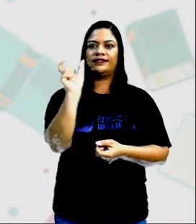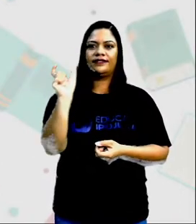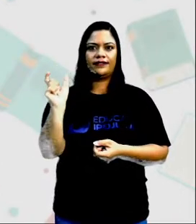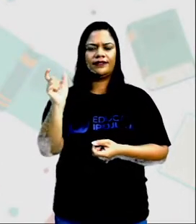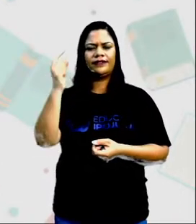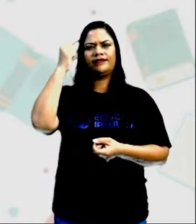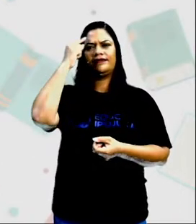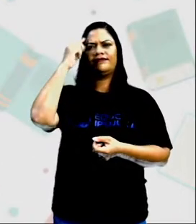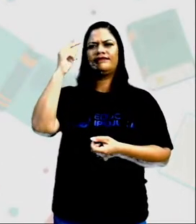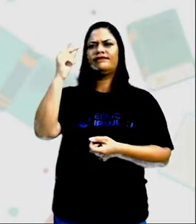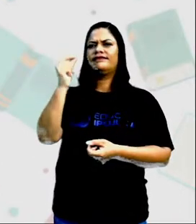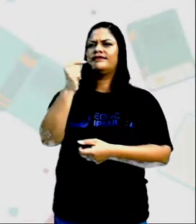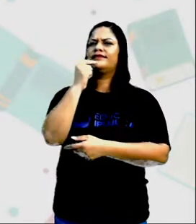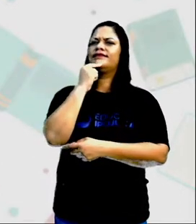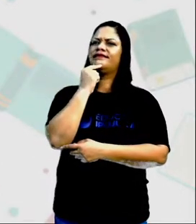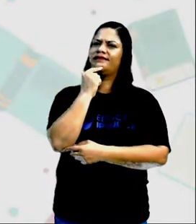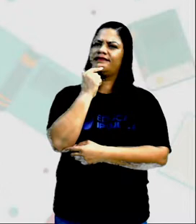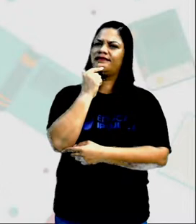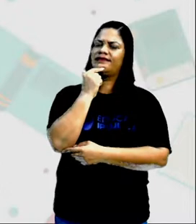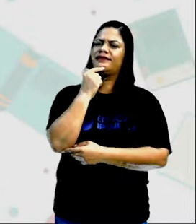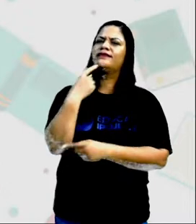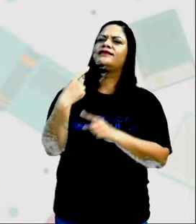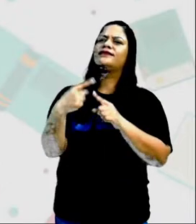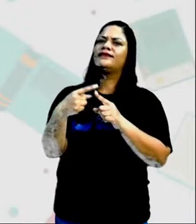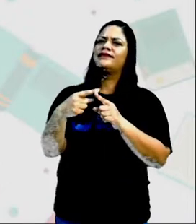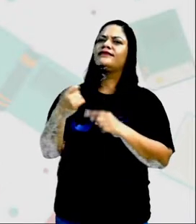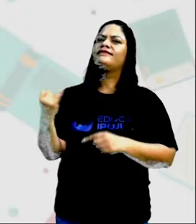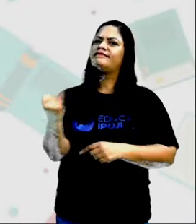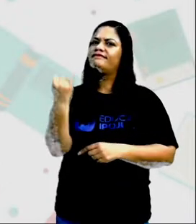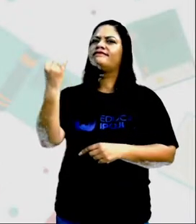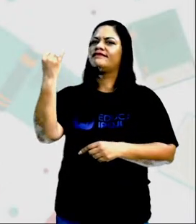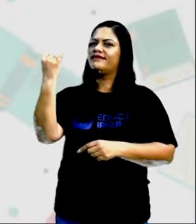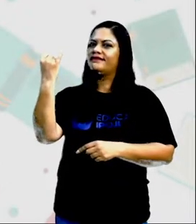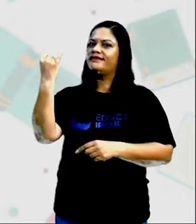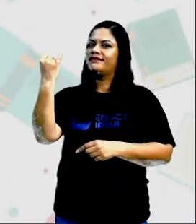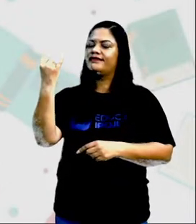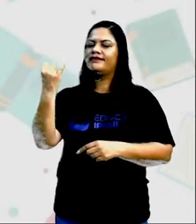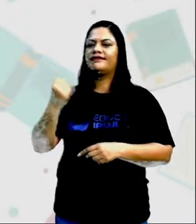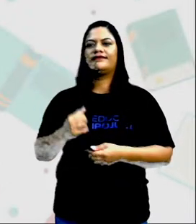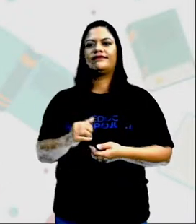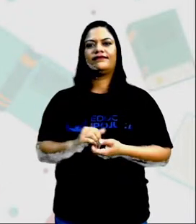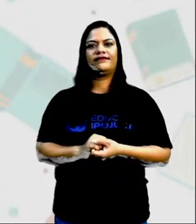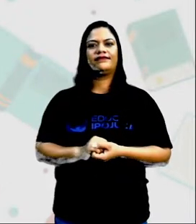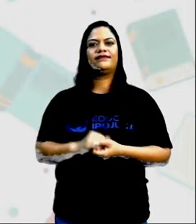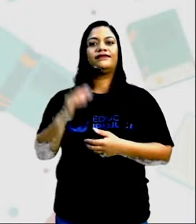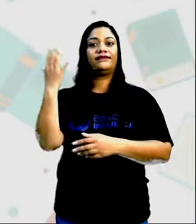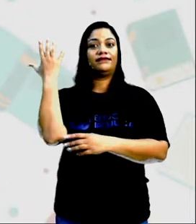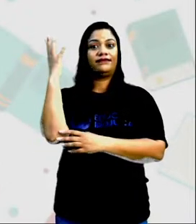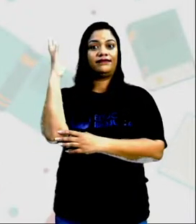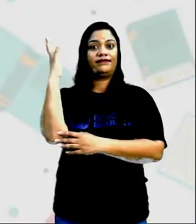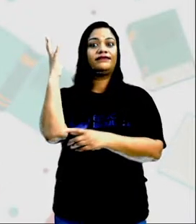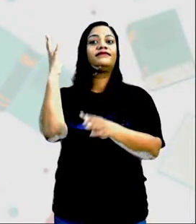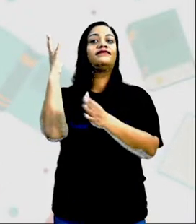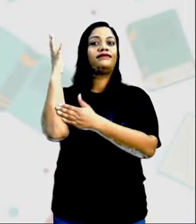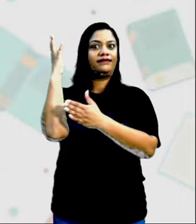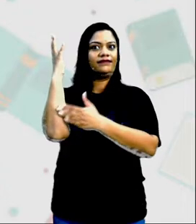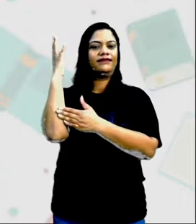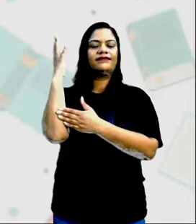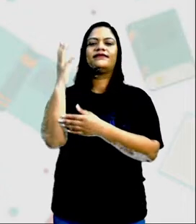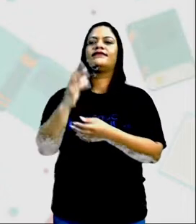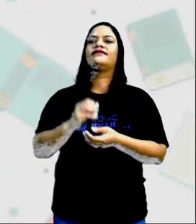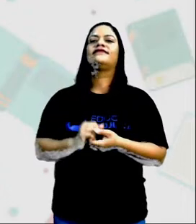De acordo com A invenção da roda A importância Eles pegaram o tronco Aí depois Eles